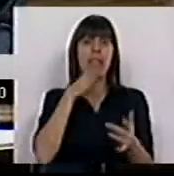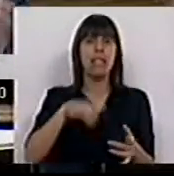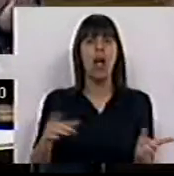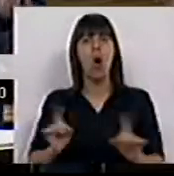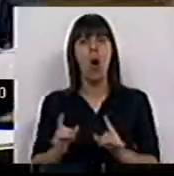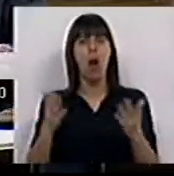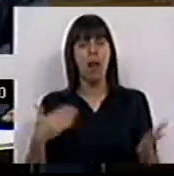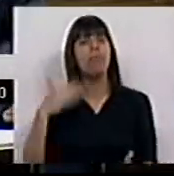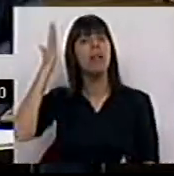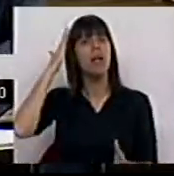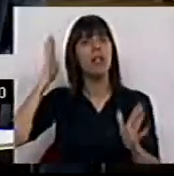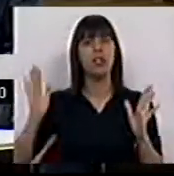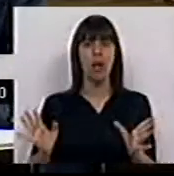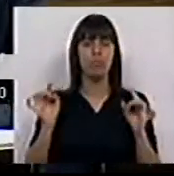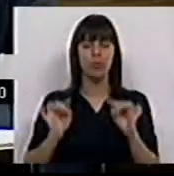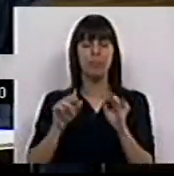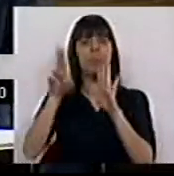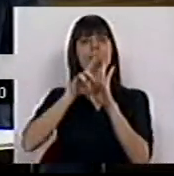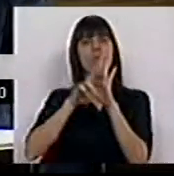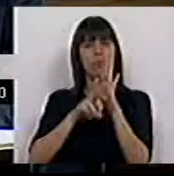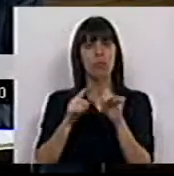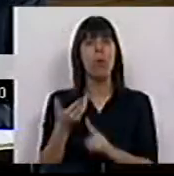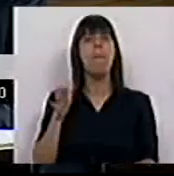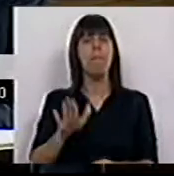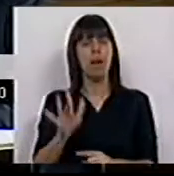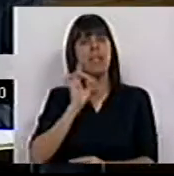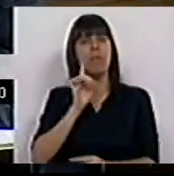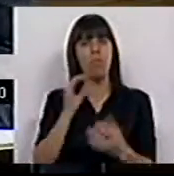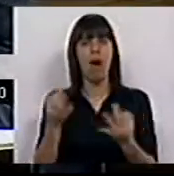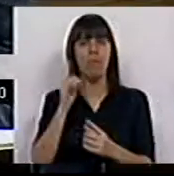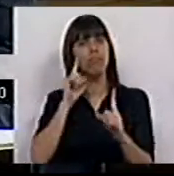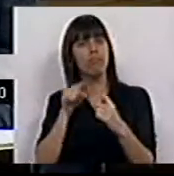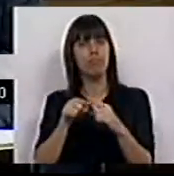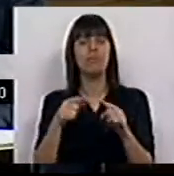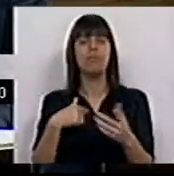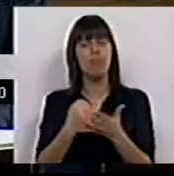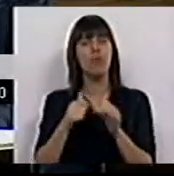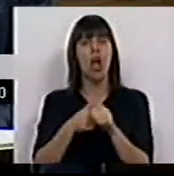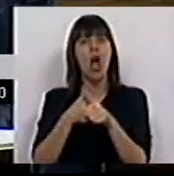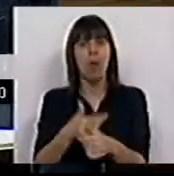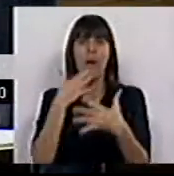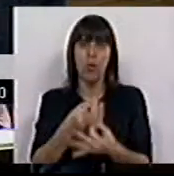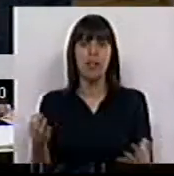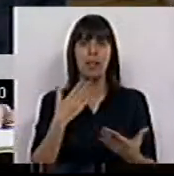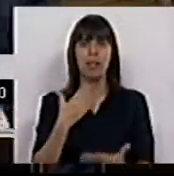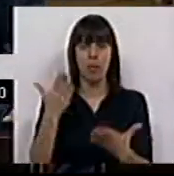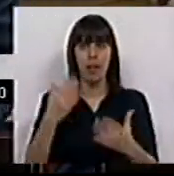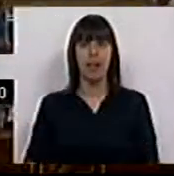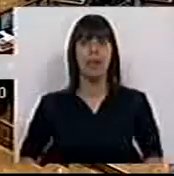sangue ou não. Achamos, no entanto, que esta regulamentação é um passo muito importante nesse sentido e vamos acompanhá-la com certeza. Muito obrigada.